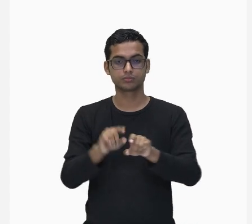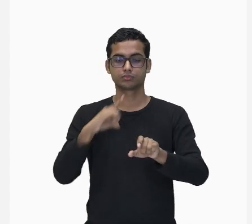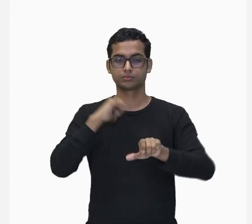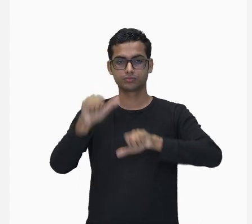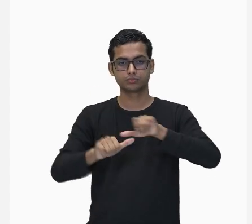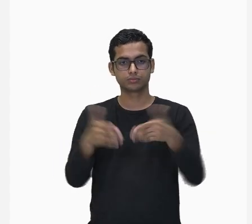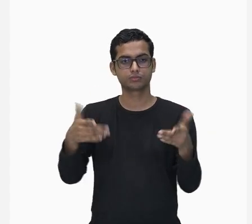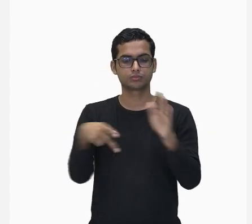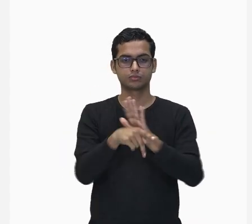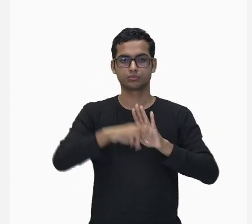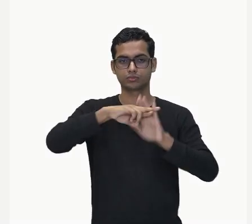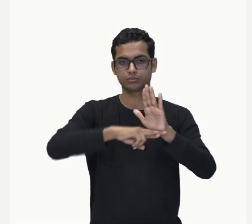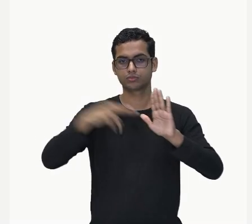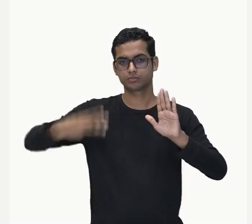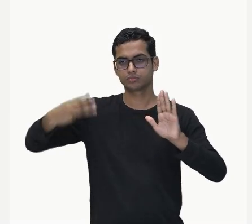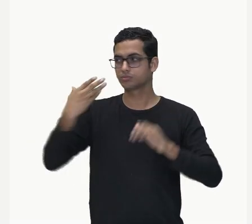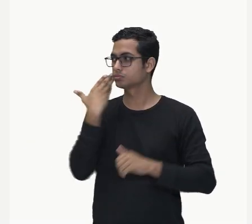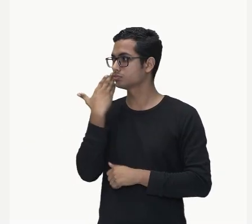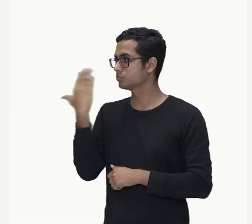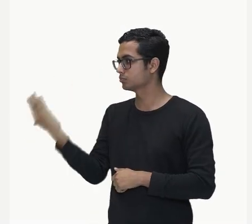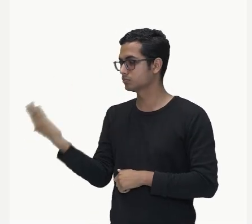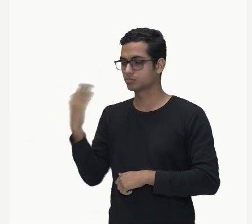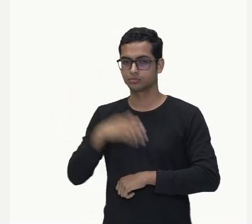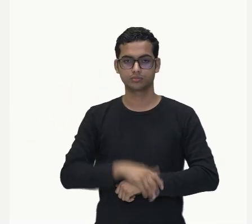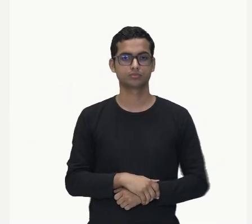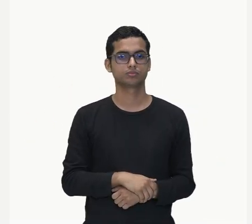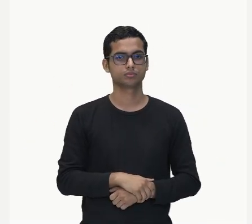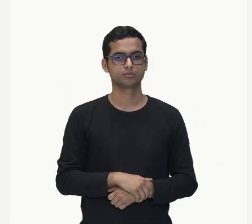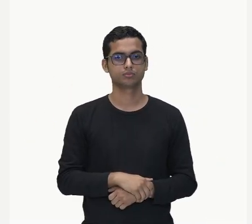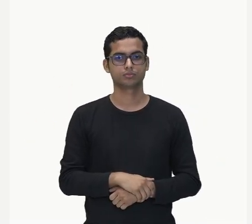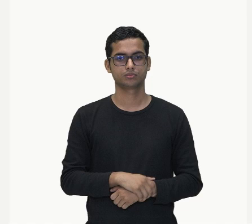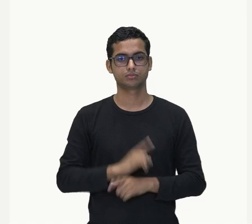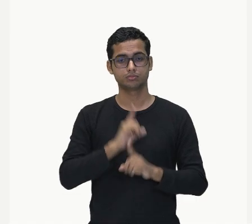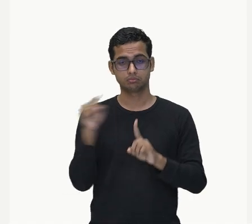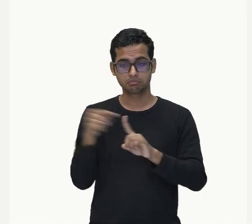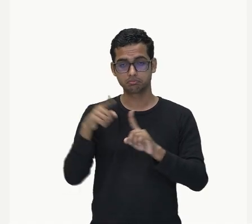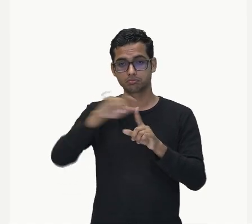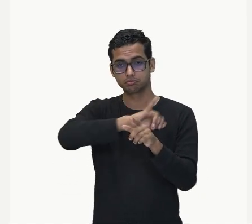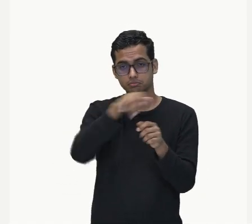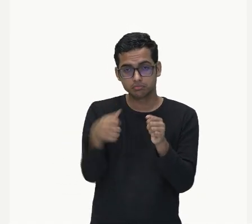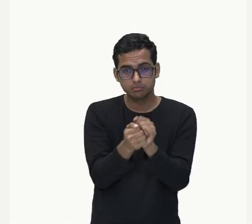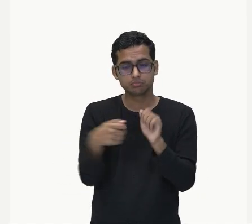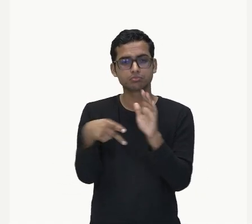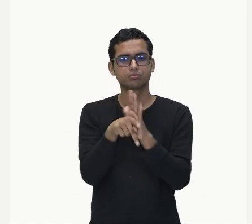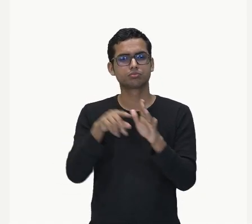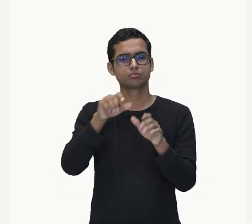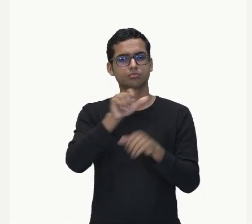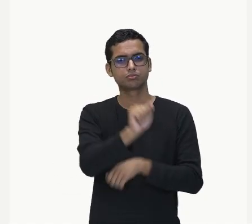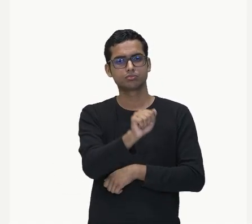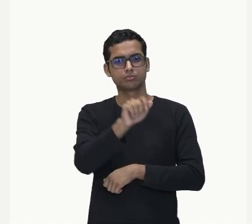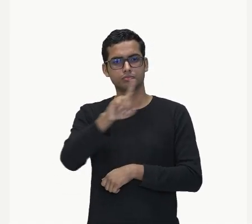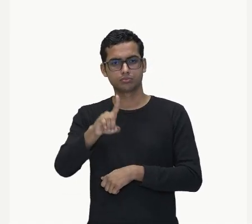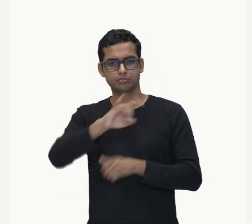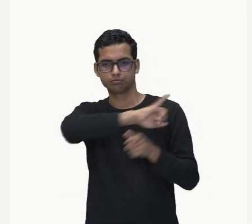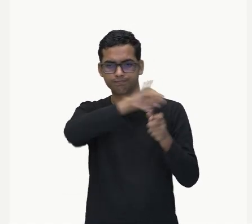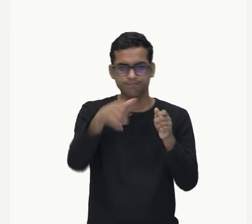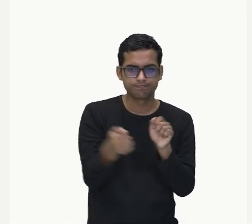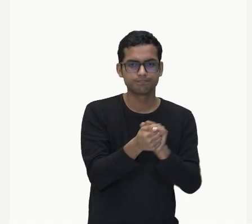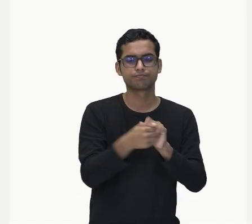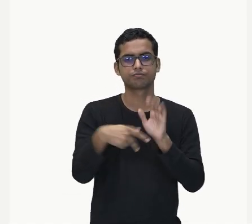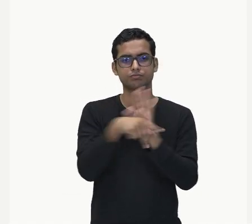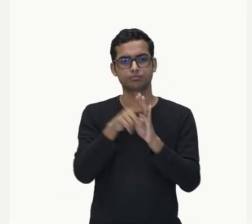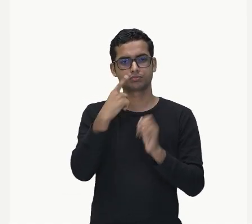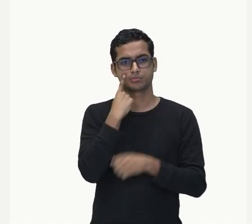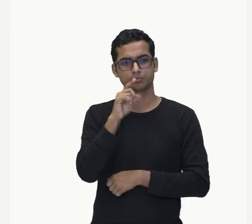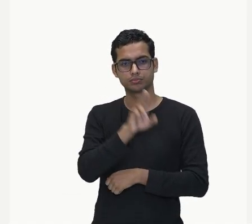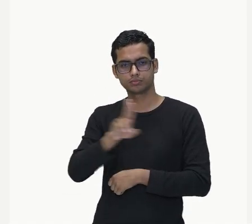Aí, vamos ver a próxima. Quando eu exercer a função de adjunto adnominal, Gente, quando eu falar em